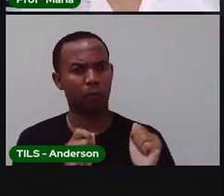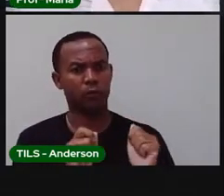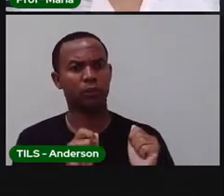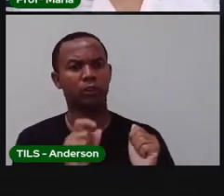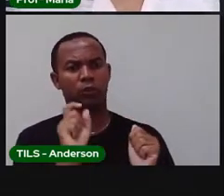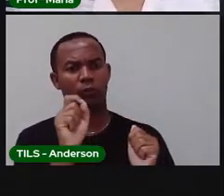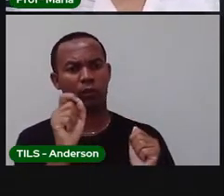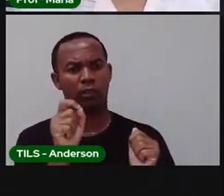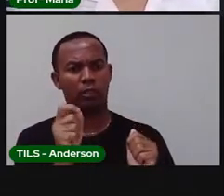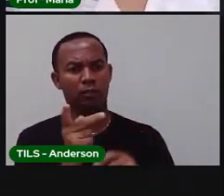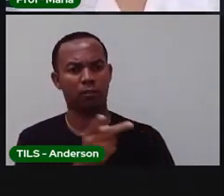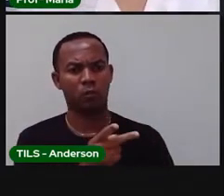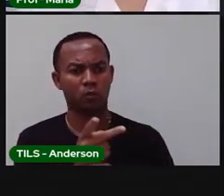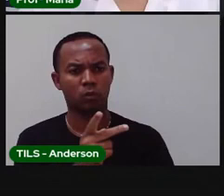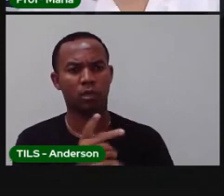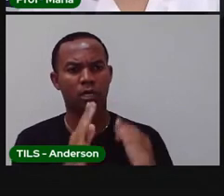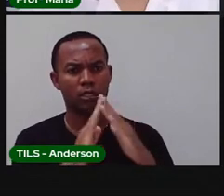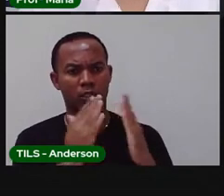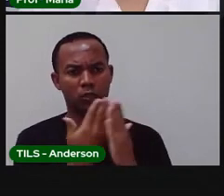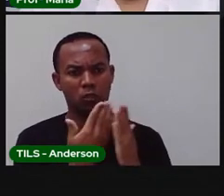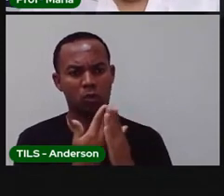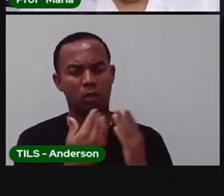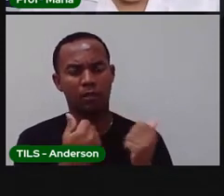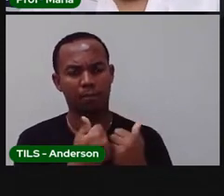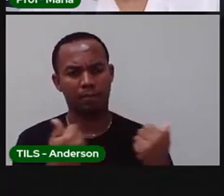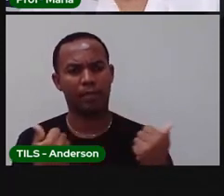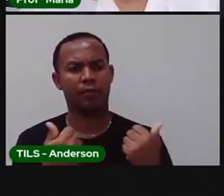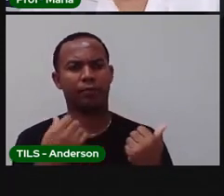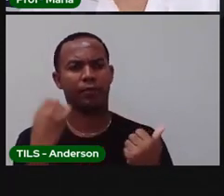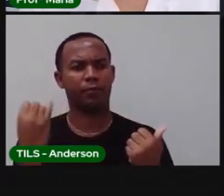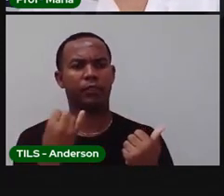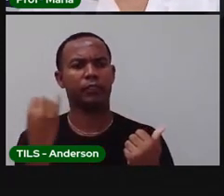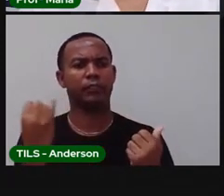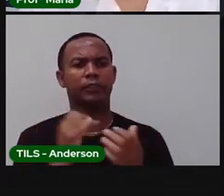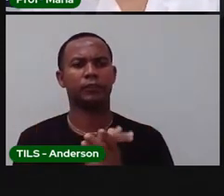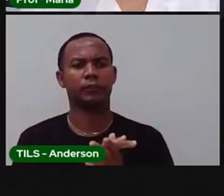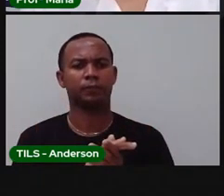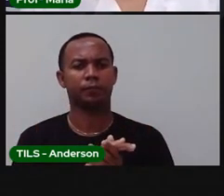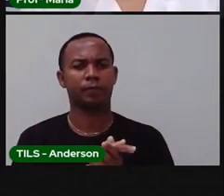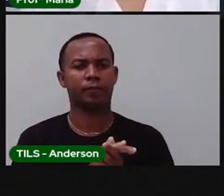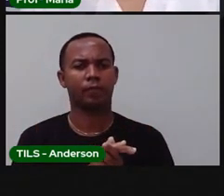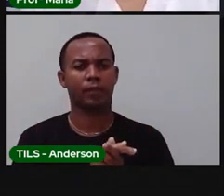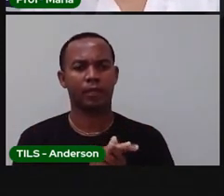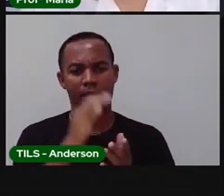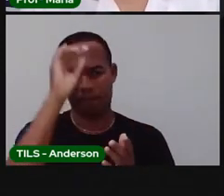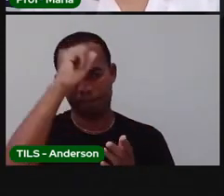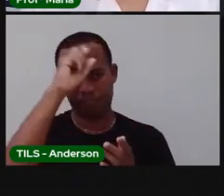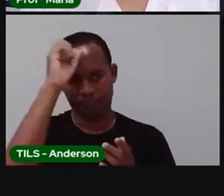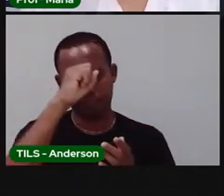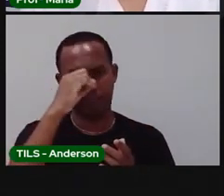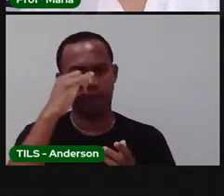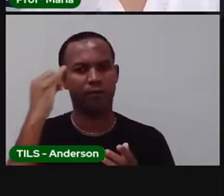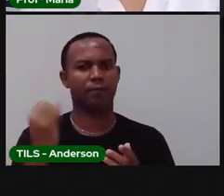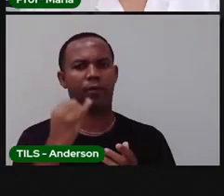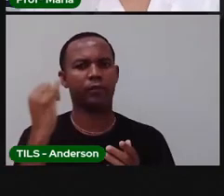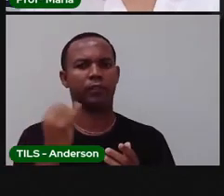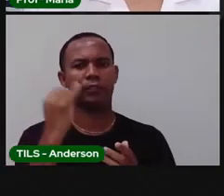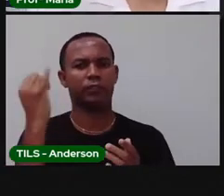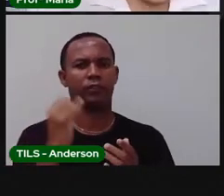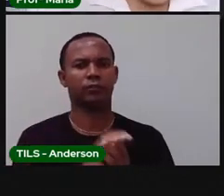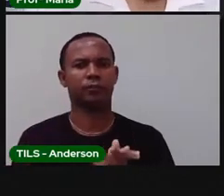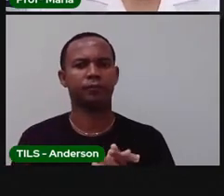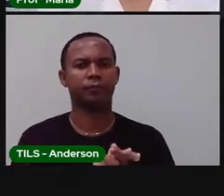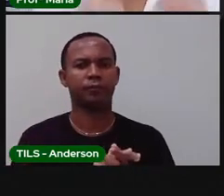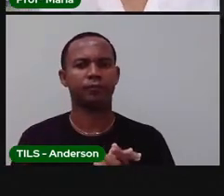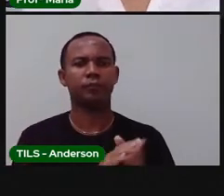fora da sala de aula de forma nenhuma. Porque educação é absurdamente importante. Parágrafo